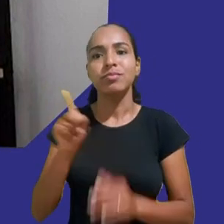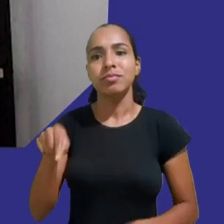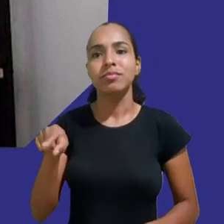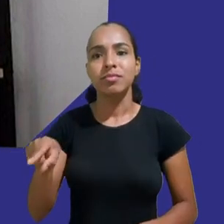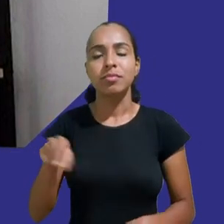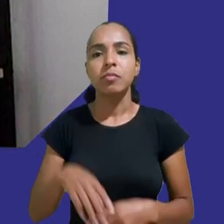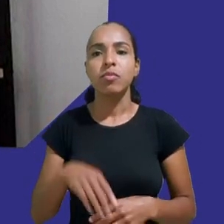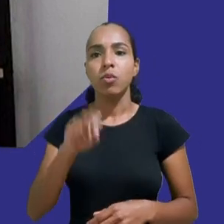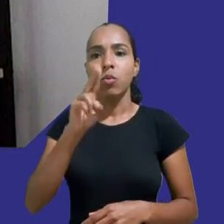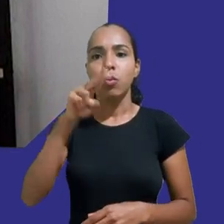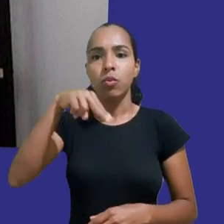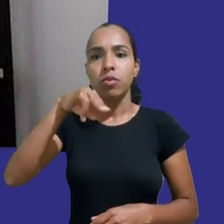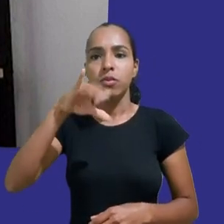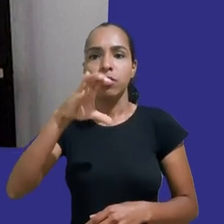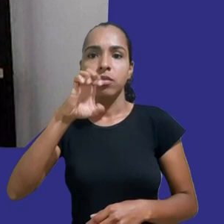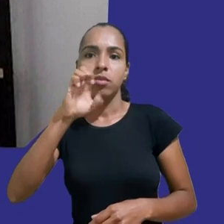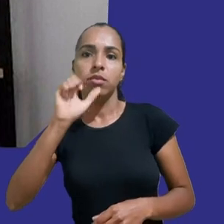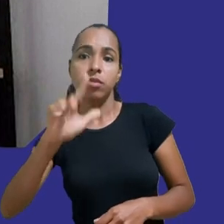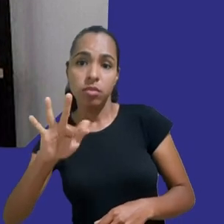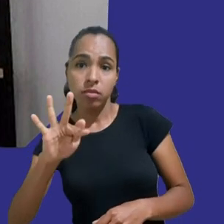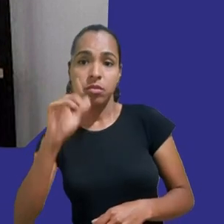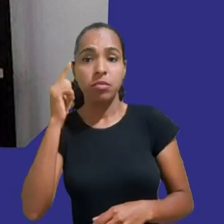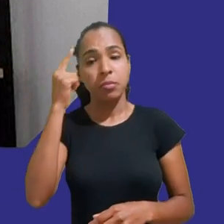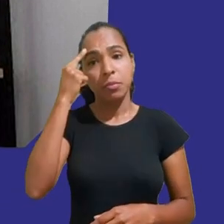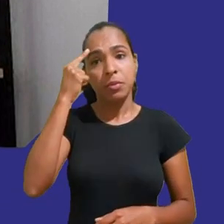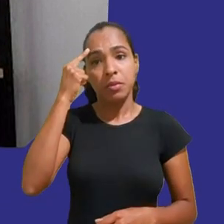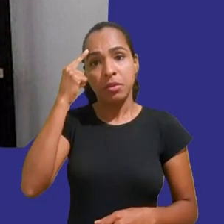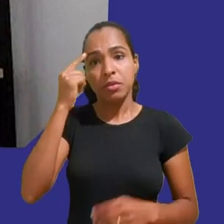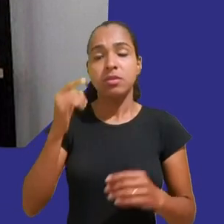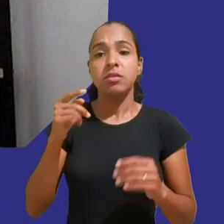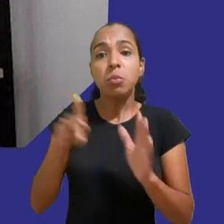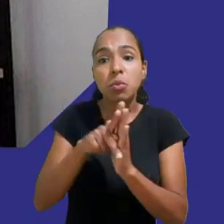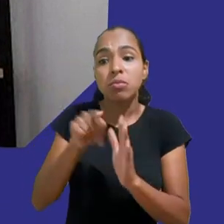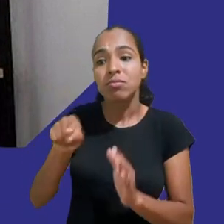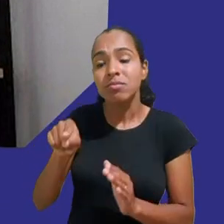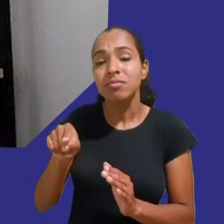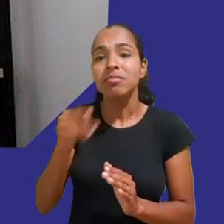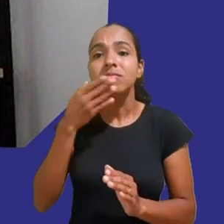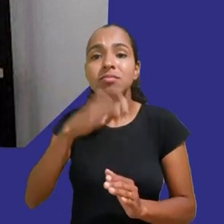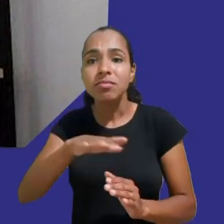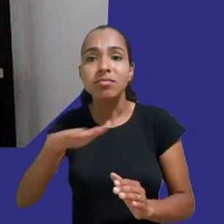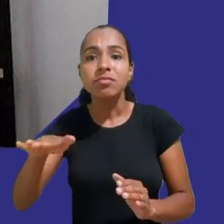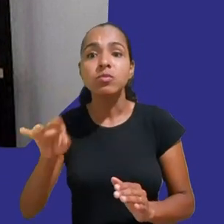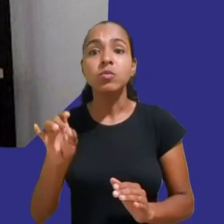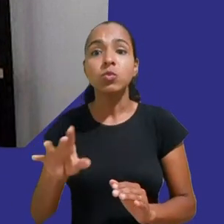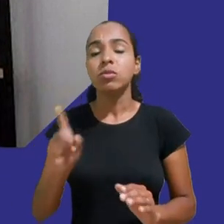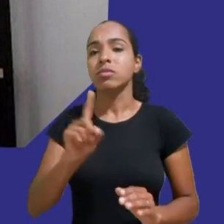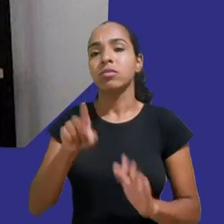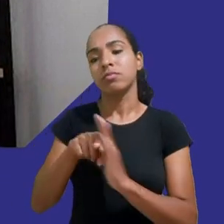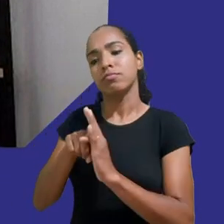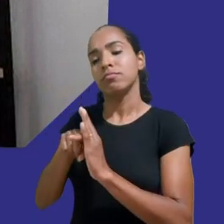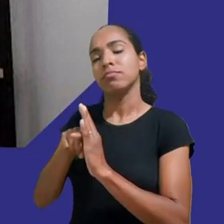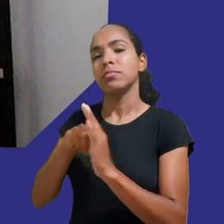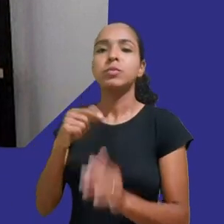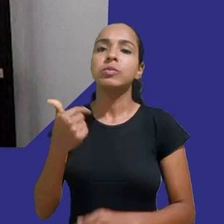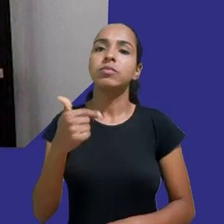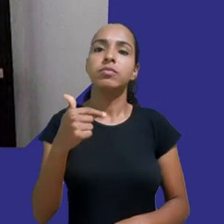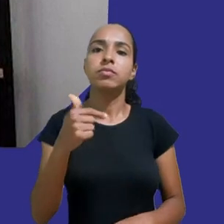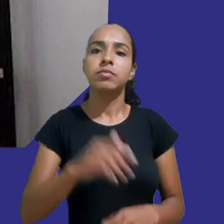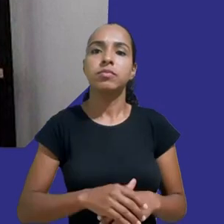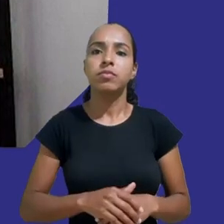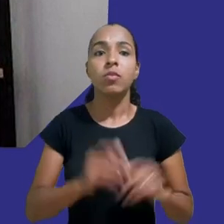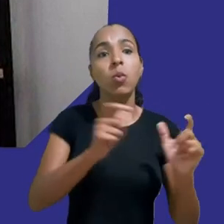foi criado pensando nas necessidades e particularidades do público infantil. E qualquer lugar em que crianças são tratadas como